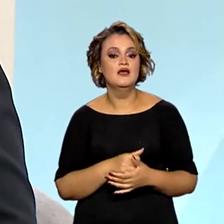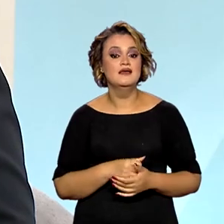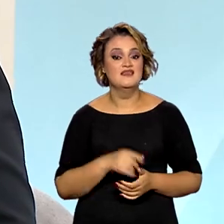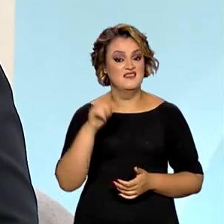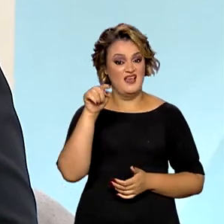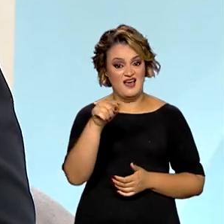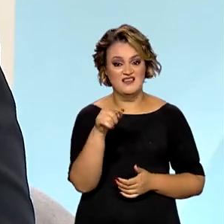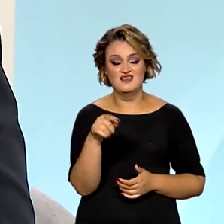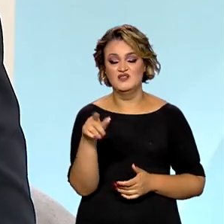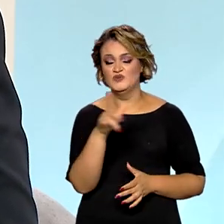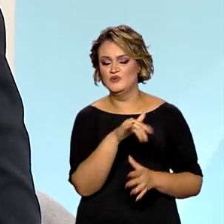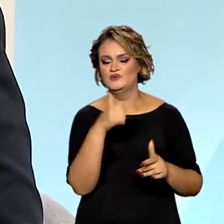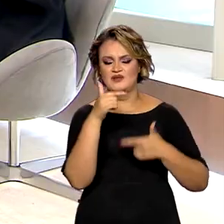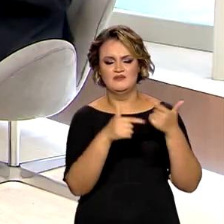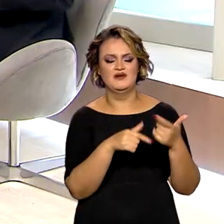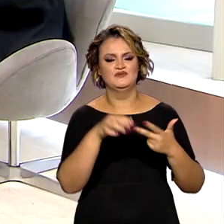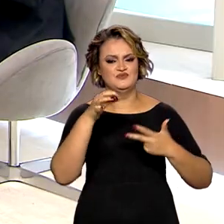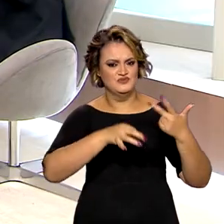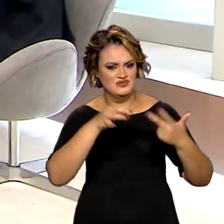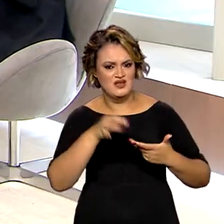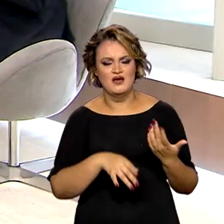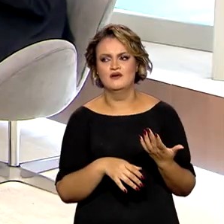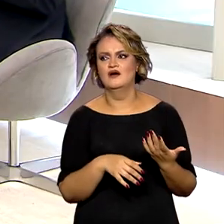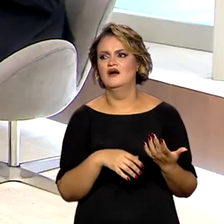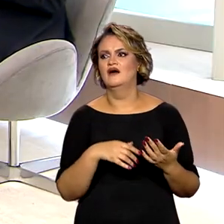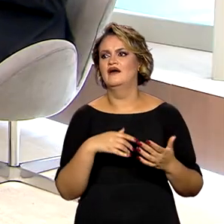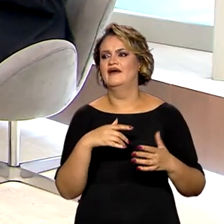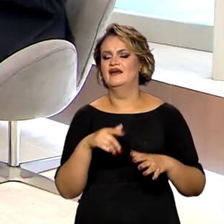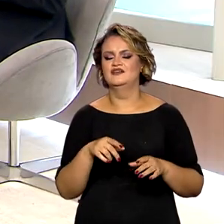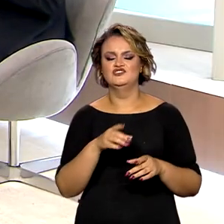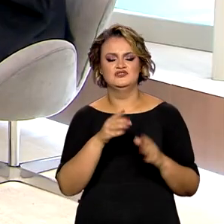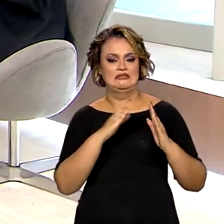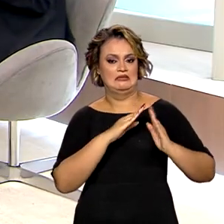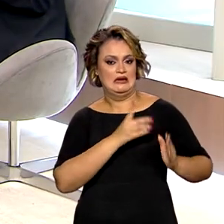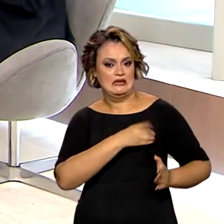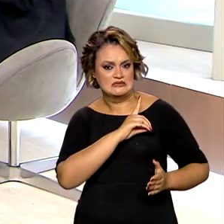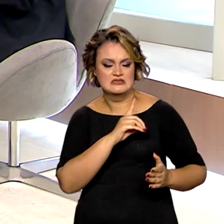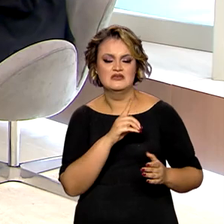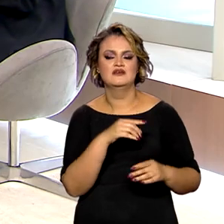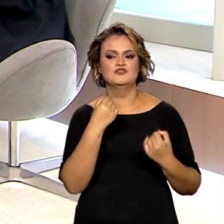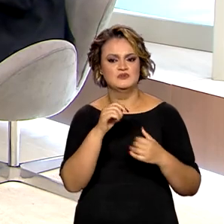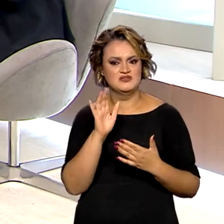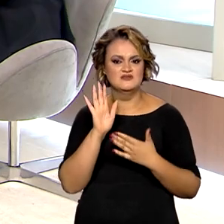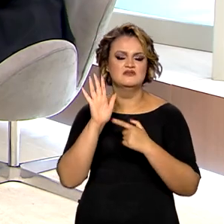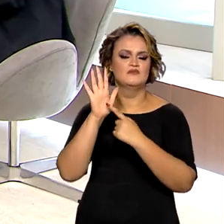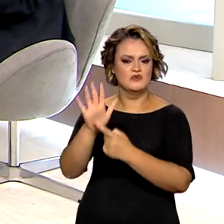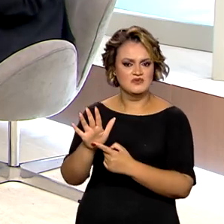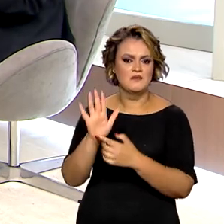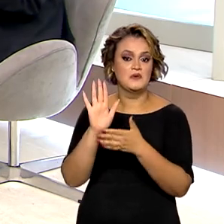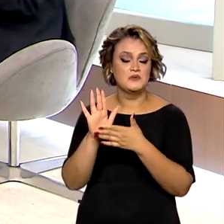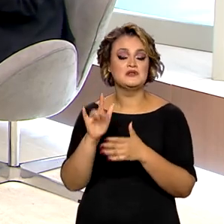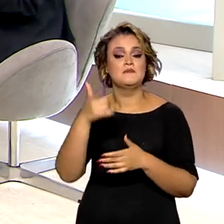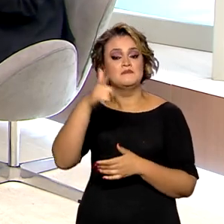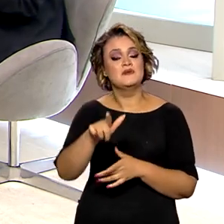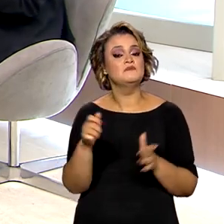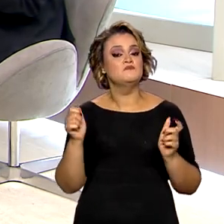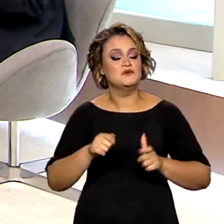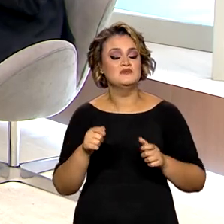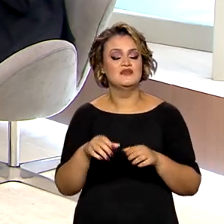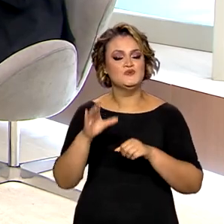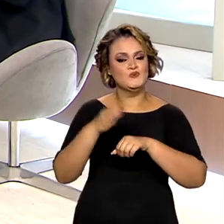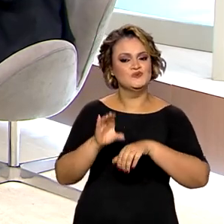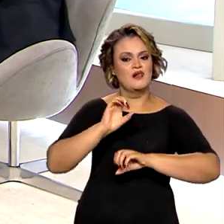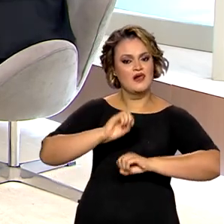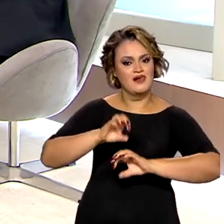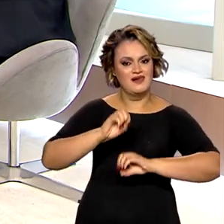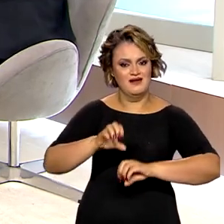além de todo o serviço do judiciário, de todo o serviço de delegacia, que nós precisamos ofertar, tem também a possibilidade de qualificação.